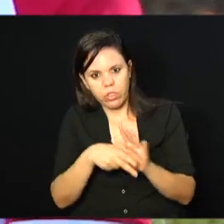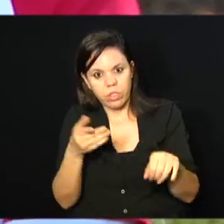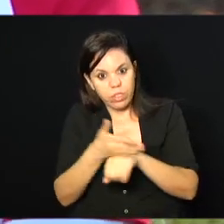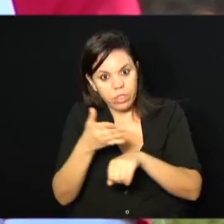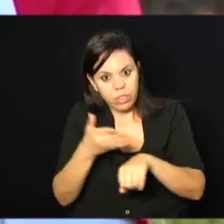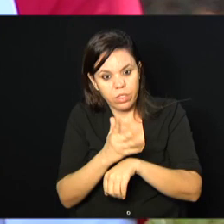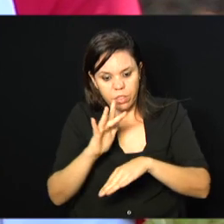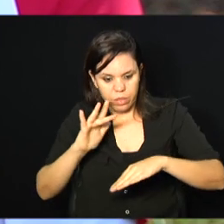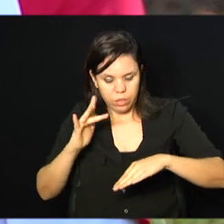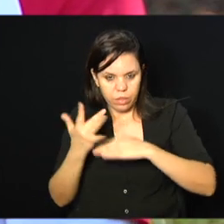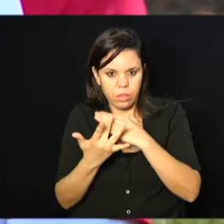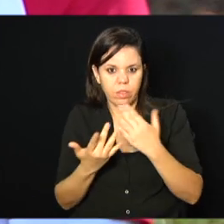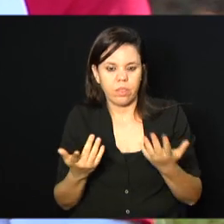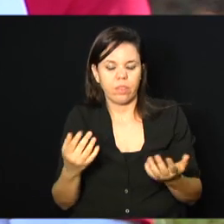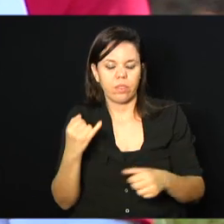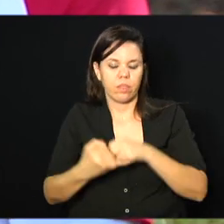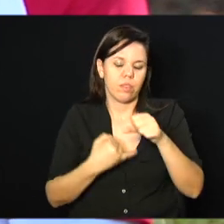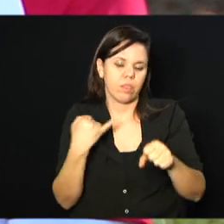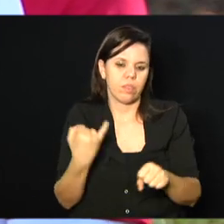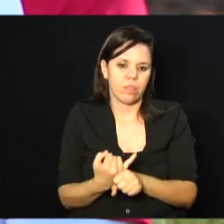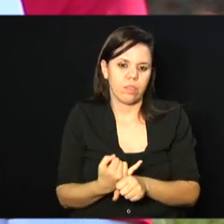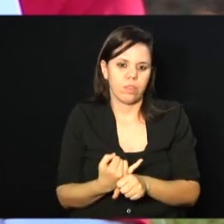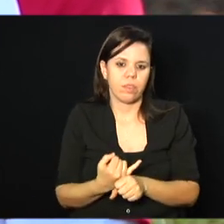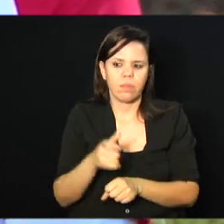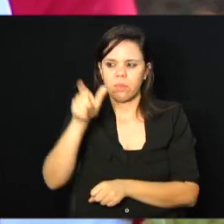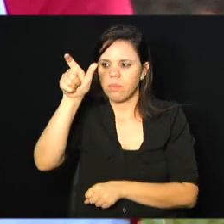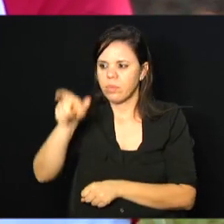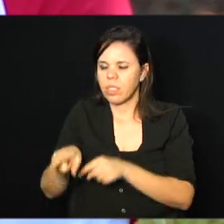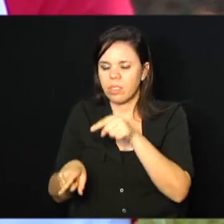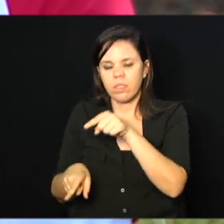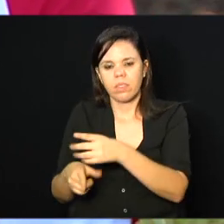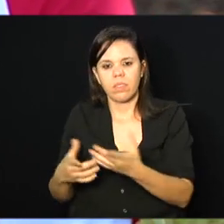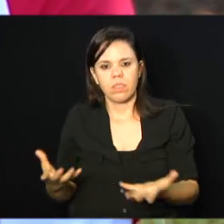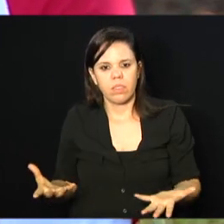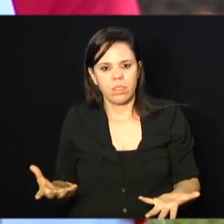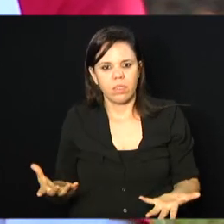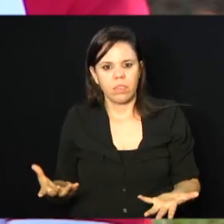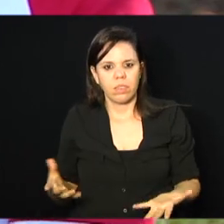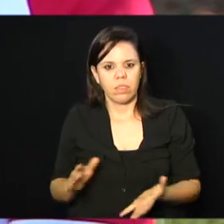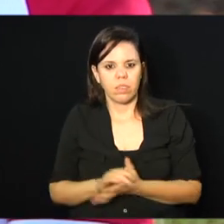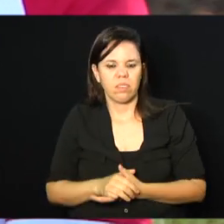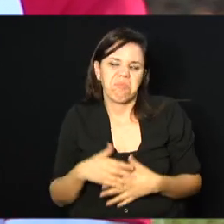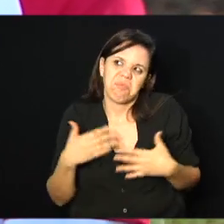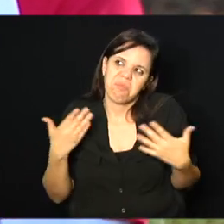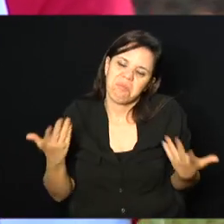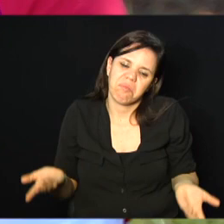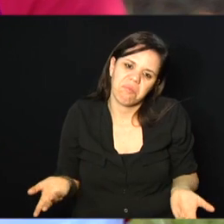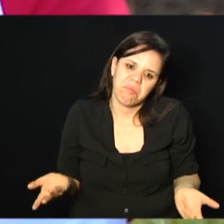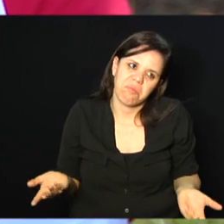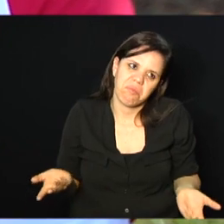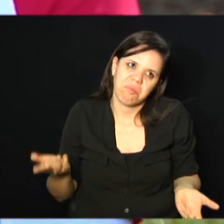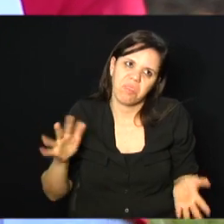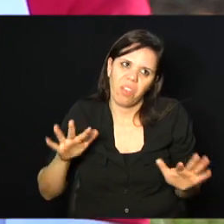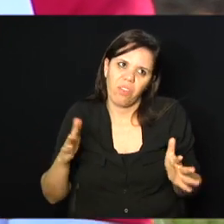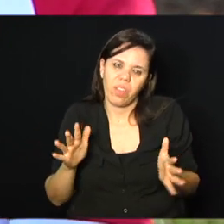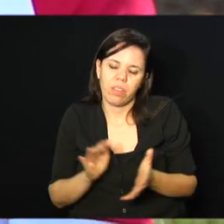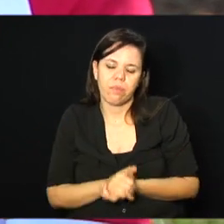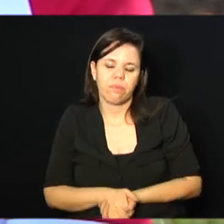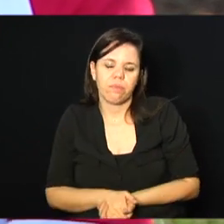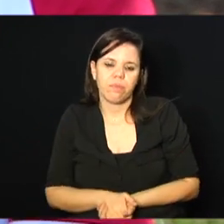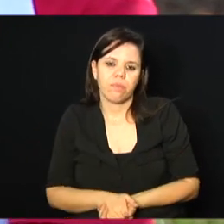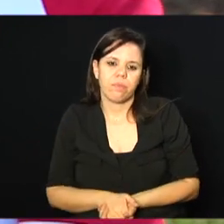Acesse o site, porque a pessoa fica numa situação que, assim, ah, será, talvez. E